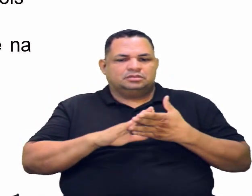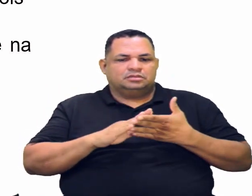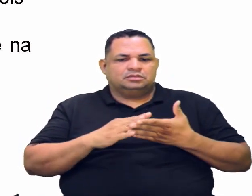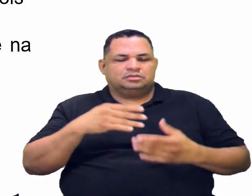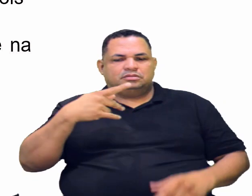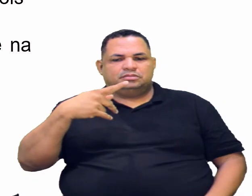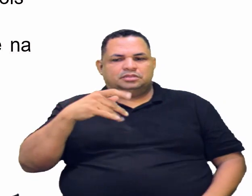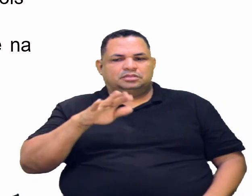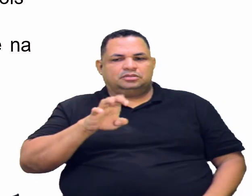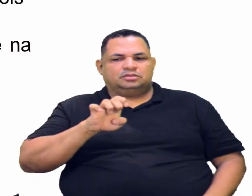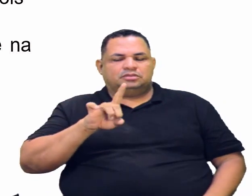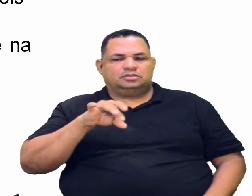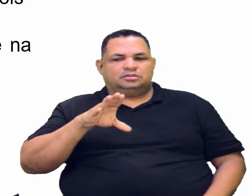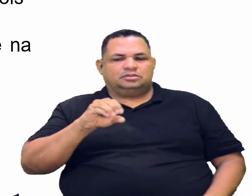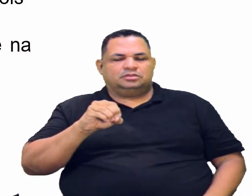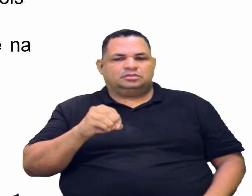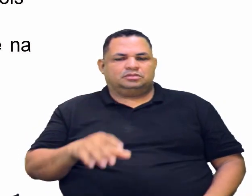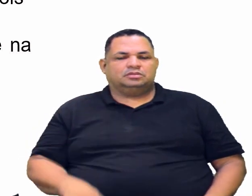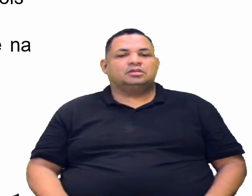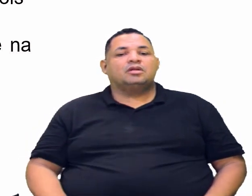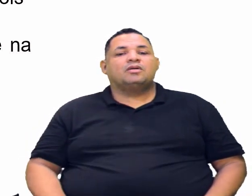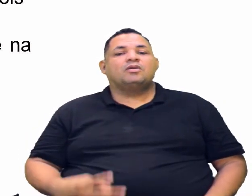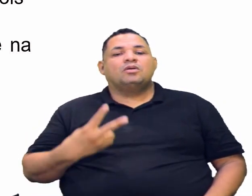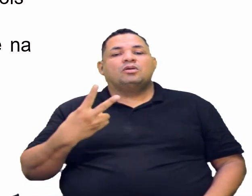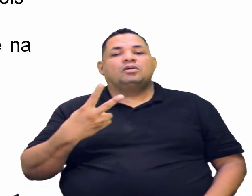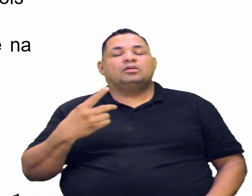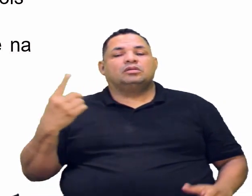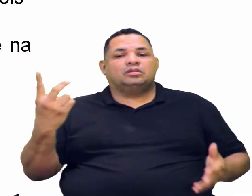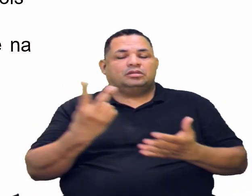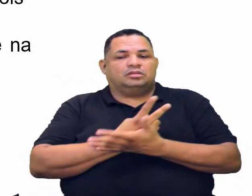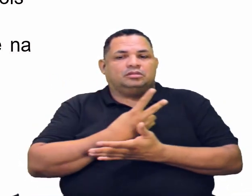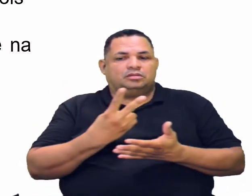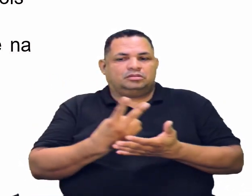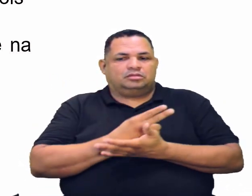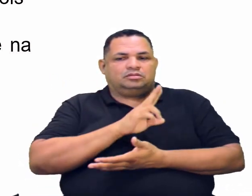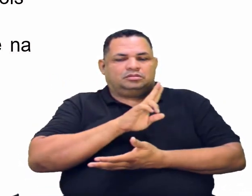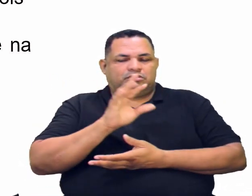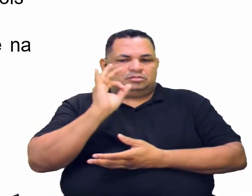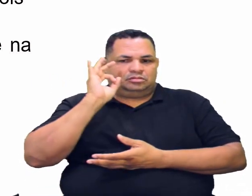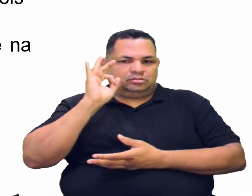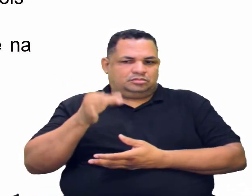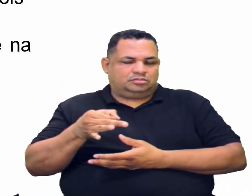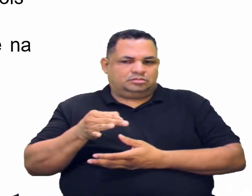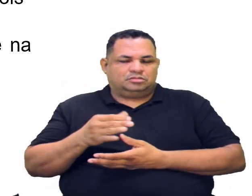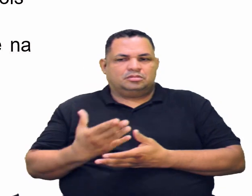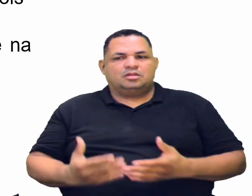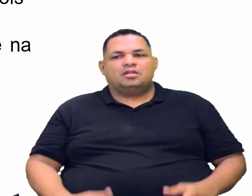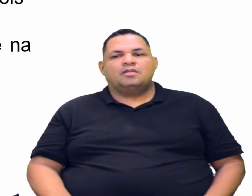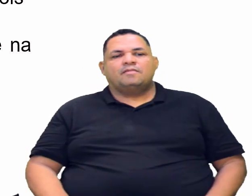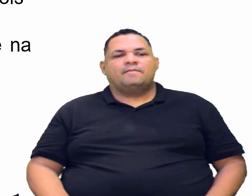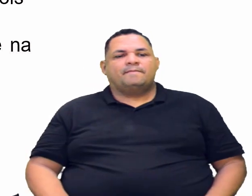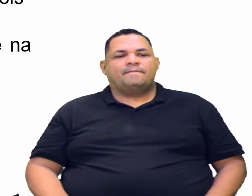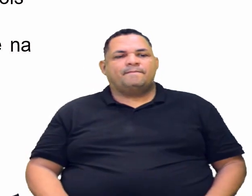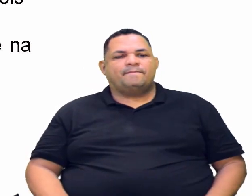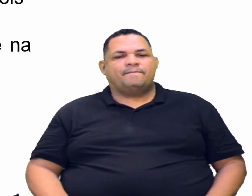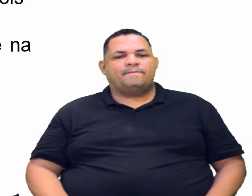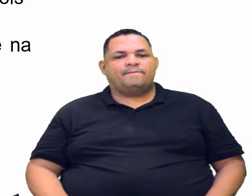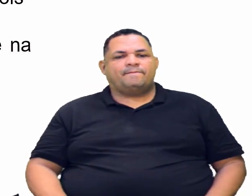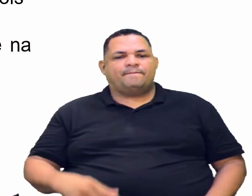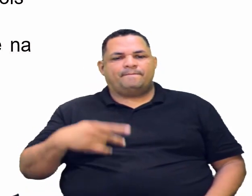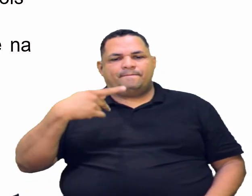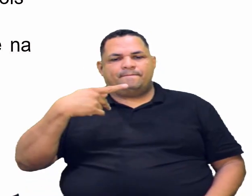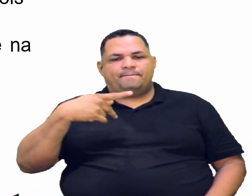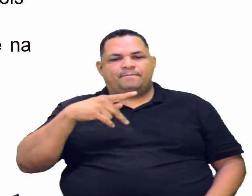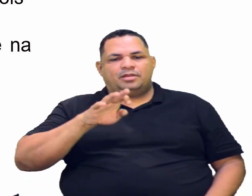nosso peróxido aqui. Então, a 2 está errada por quê? O nome correto desta substância é peróxido de